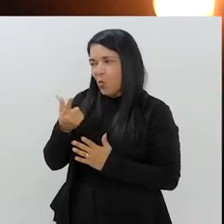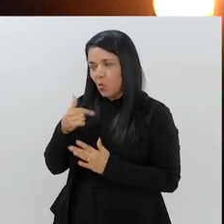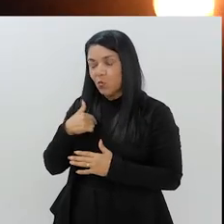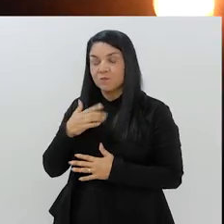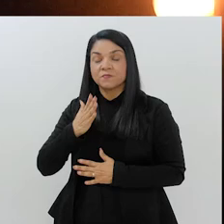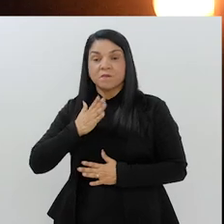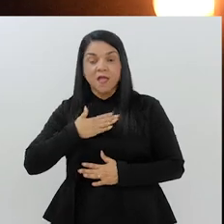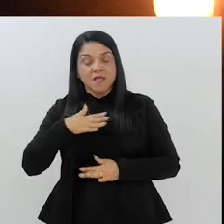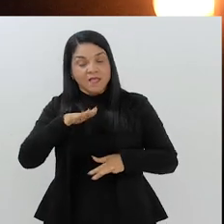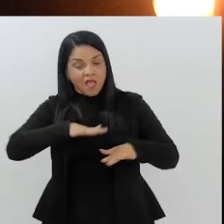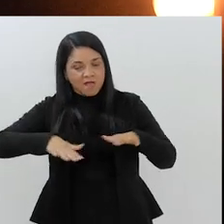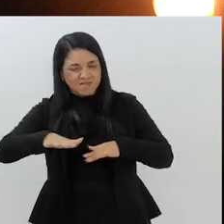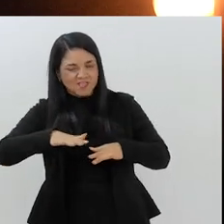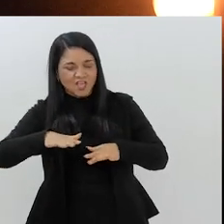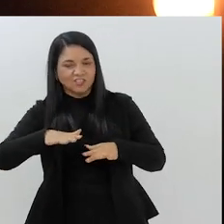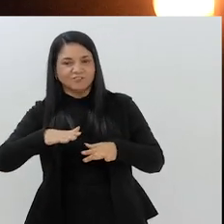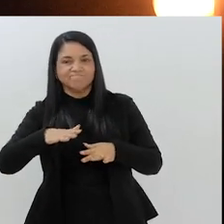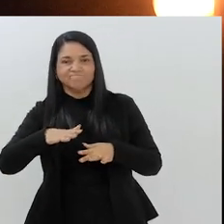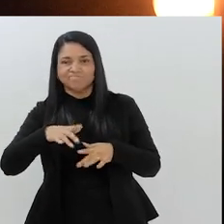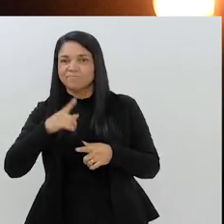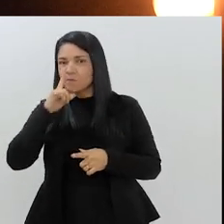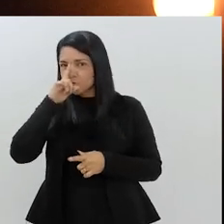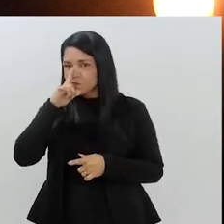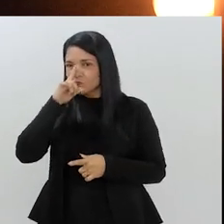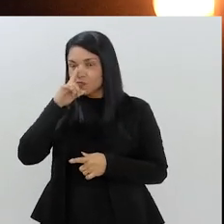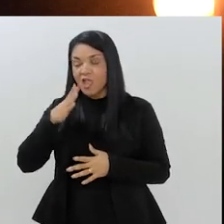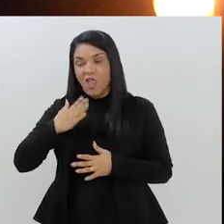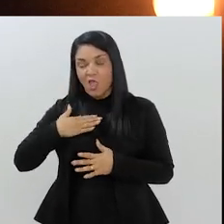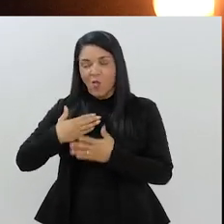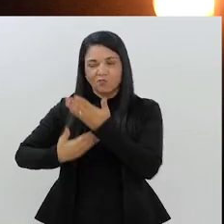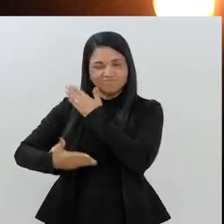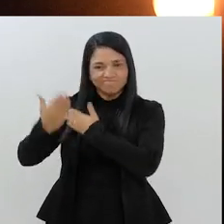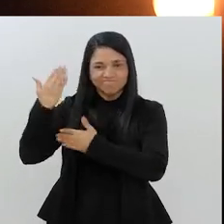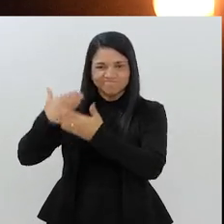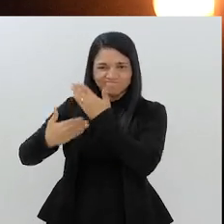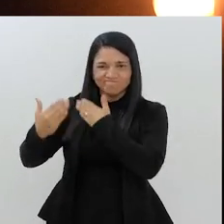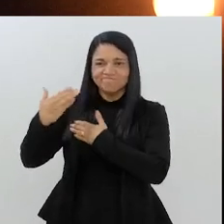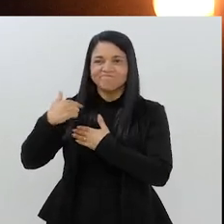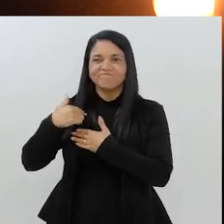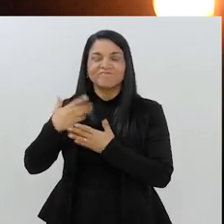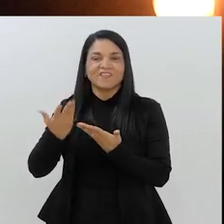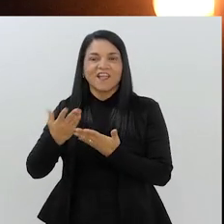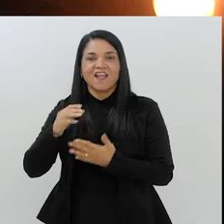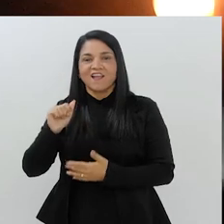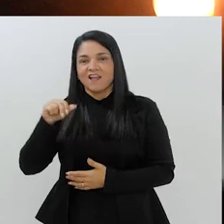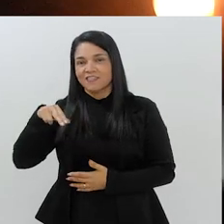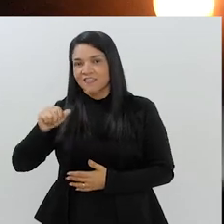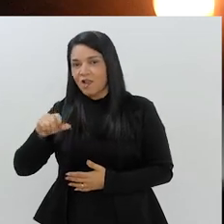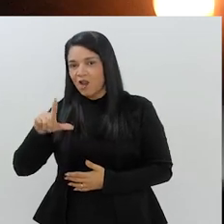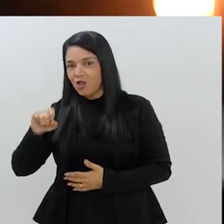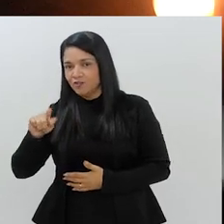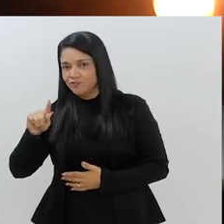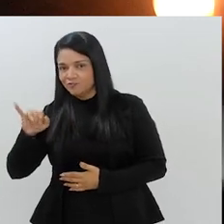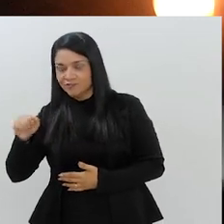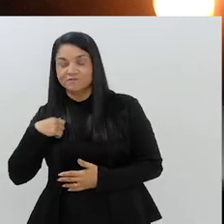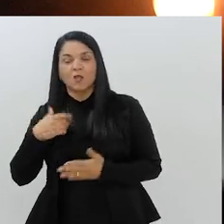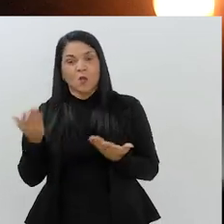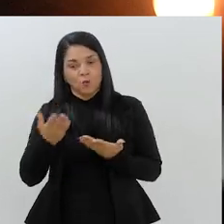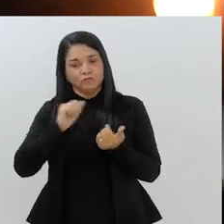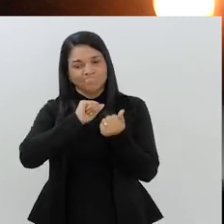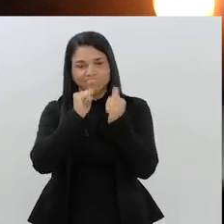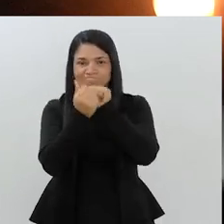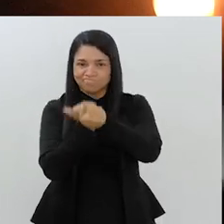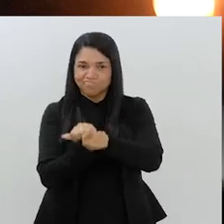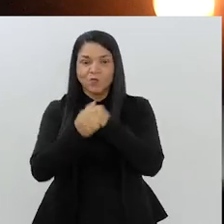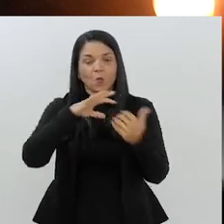mas eu acho que alguns ambientes se tornam muito tóxicos, enfim, eu sou da era analógica ainda, mas não tem jeito, a gente tem que se